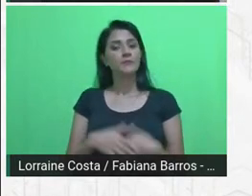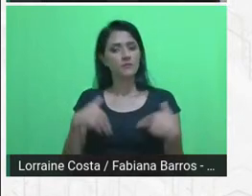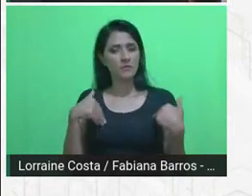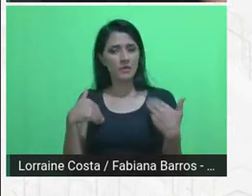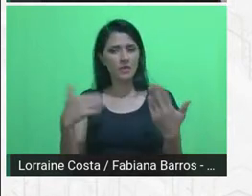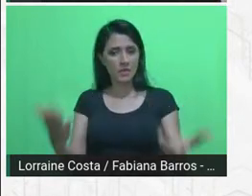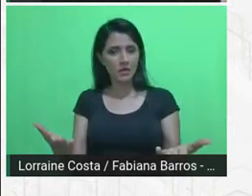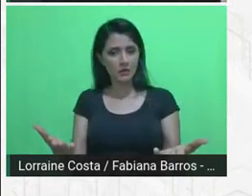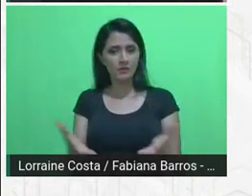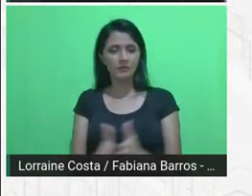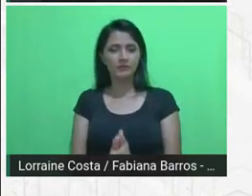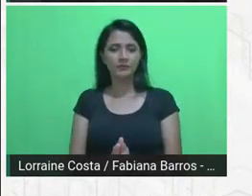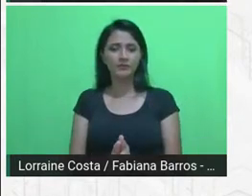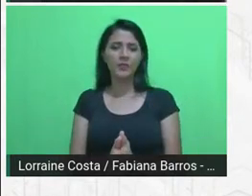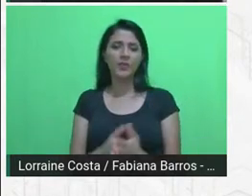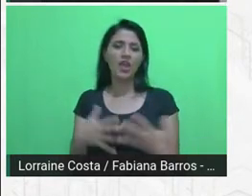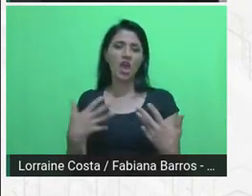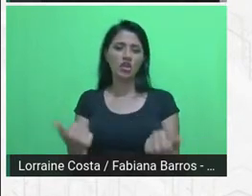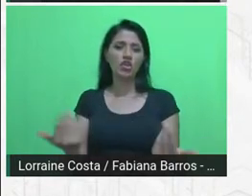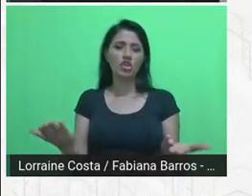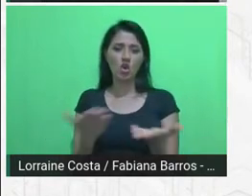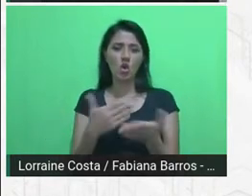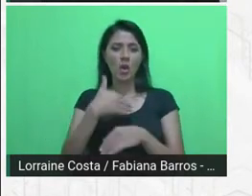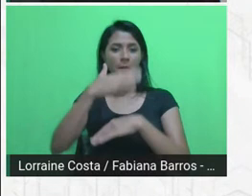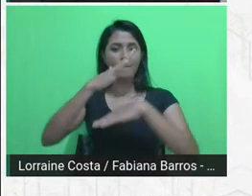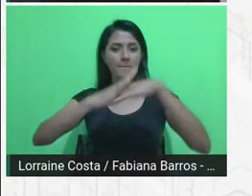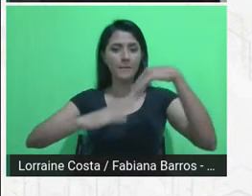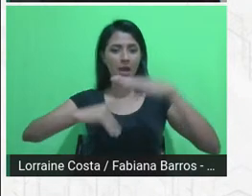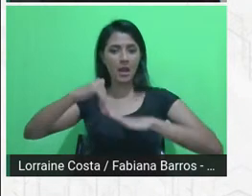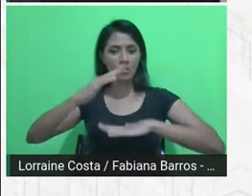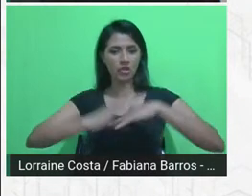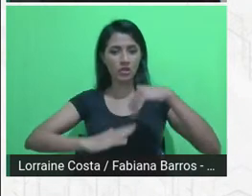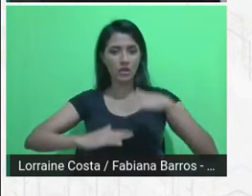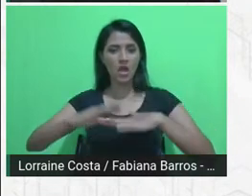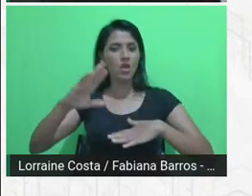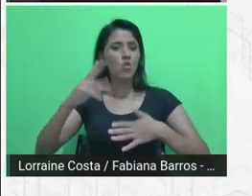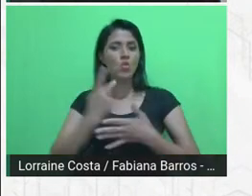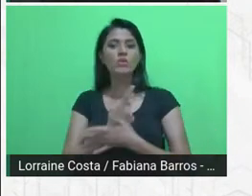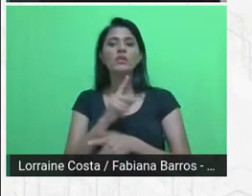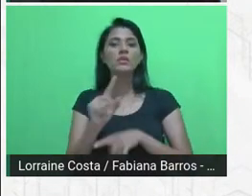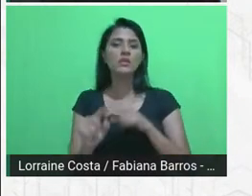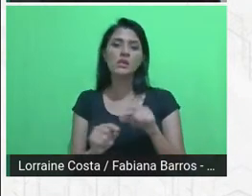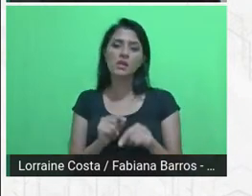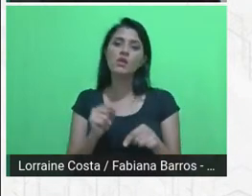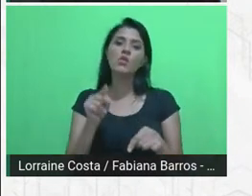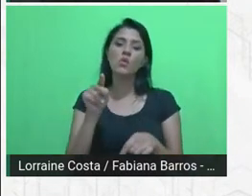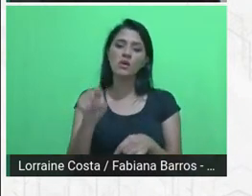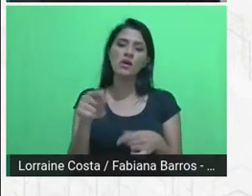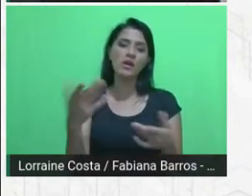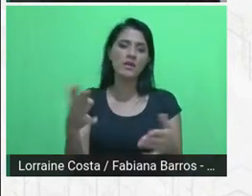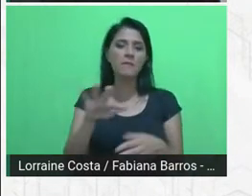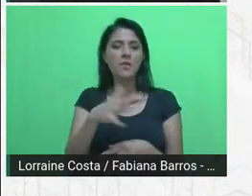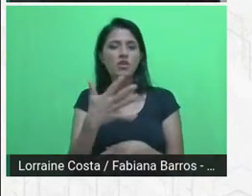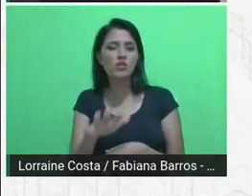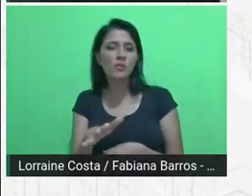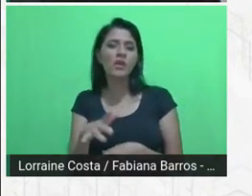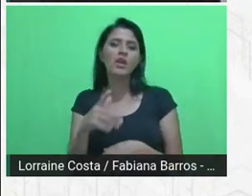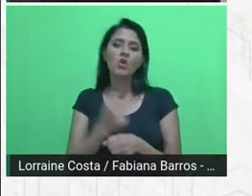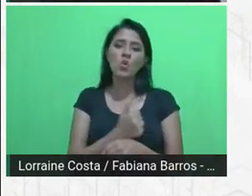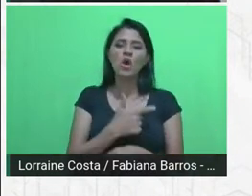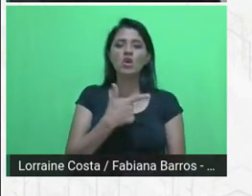aí vamos para a prática possível e o que aconteceu aí por volta do ano de